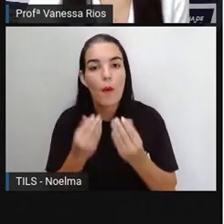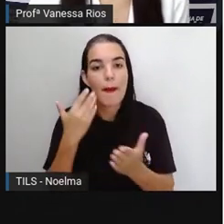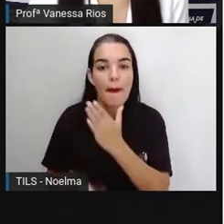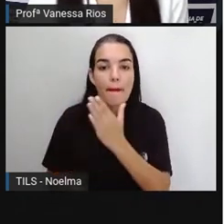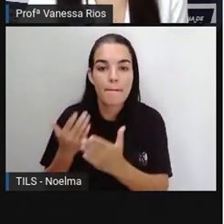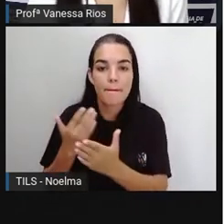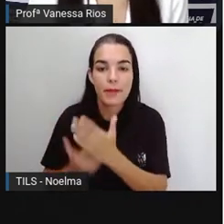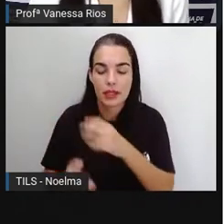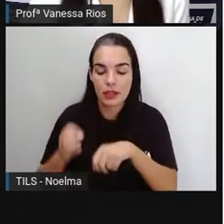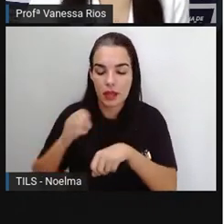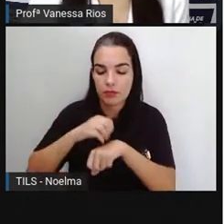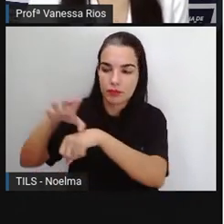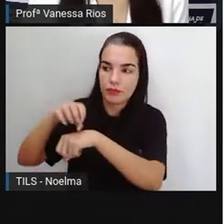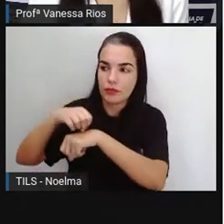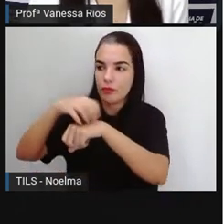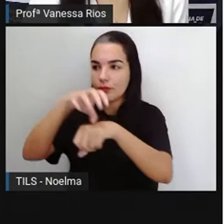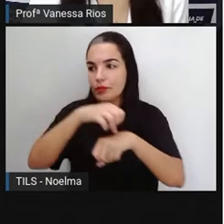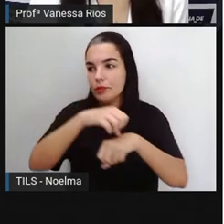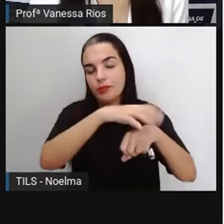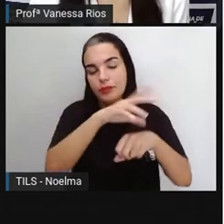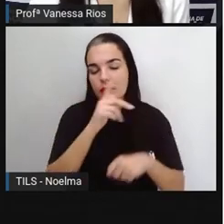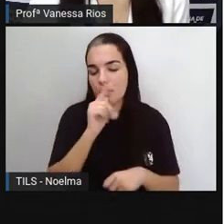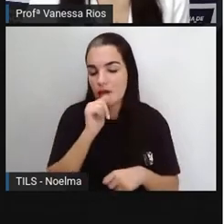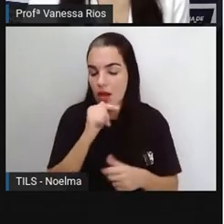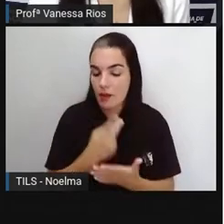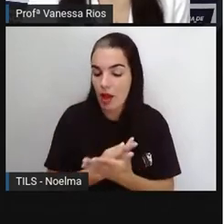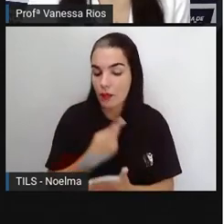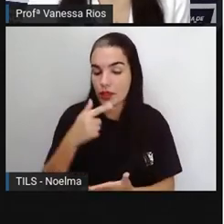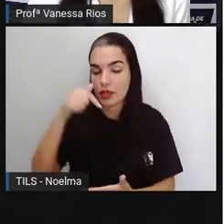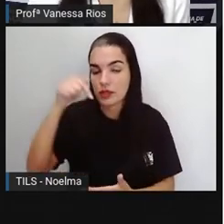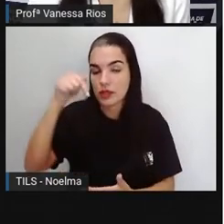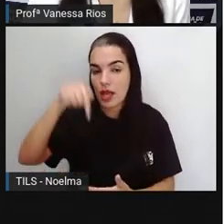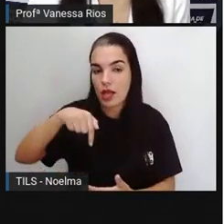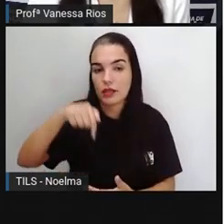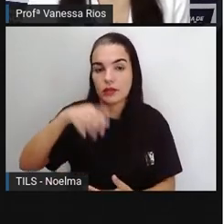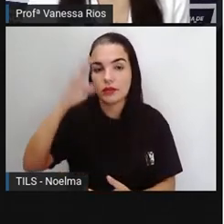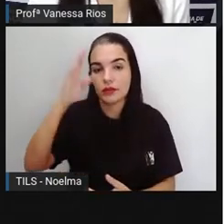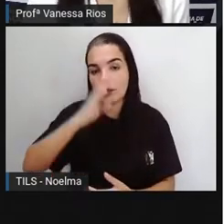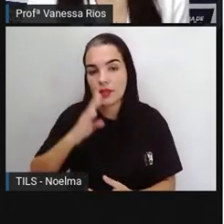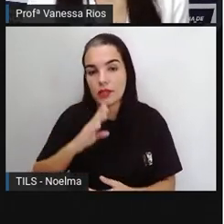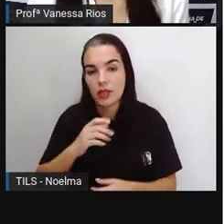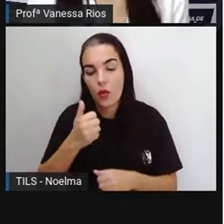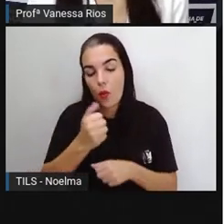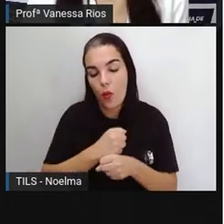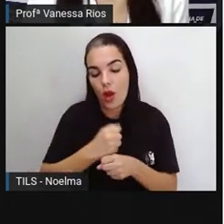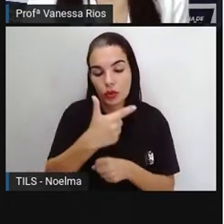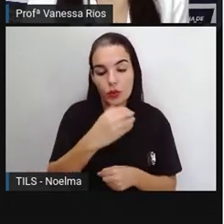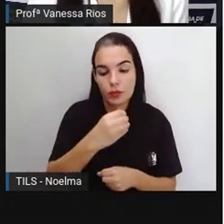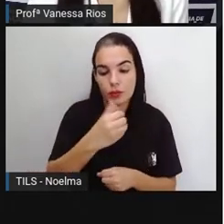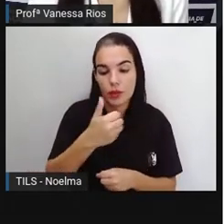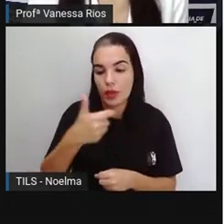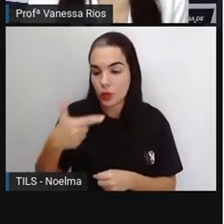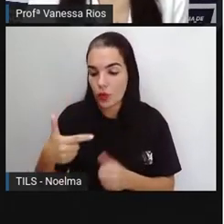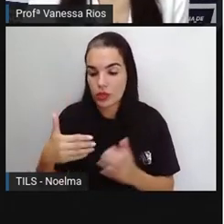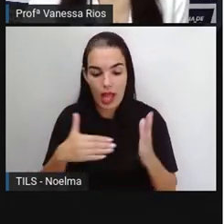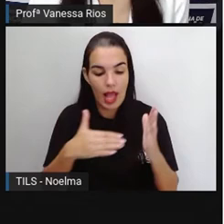na distribuição de água estão acontecendo de 2012 até o ano de